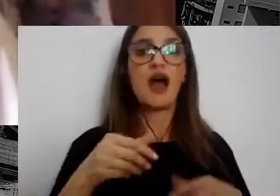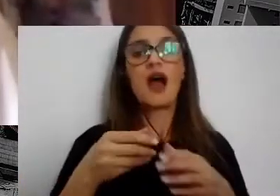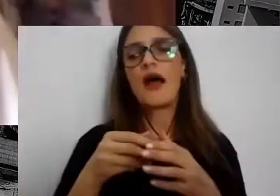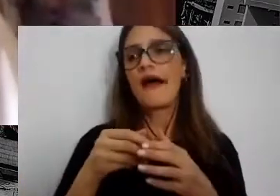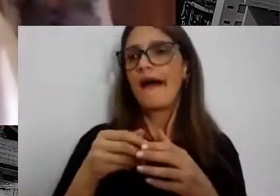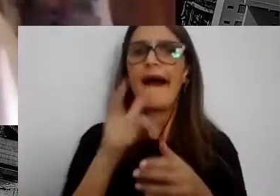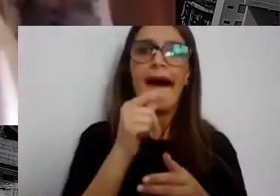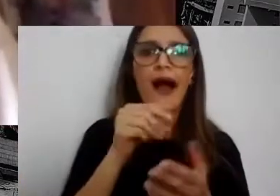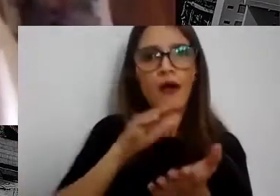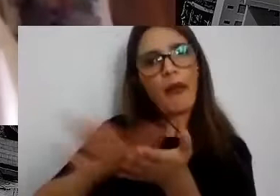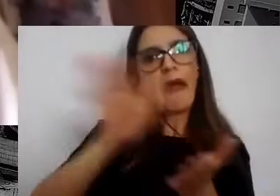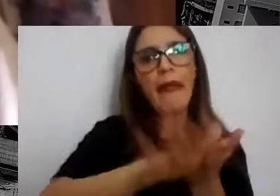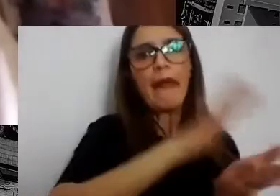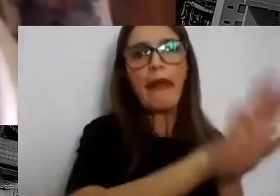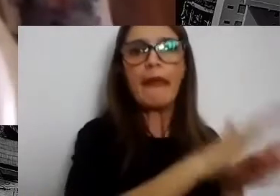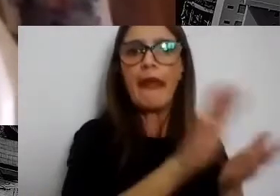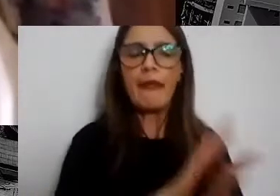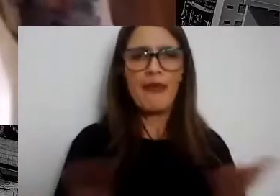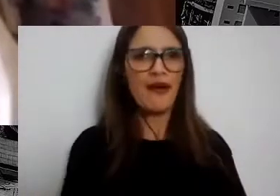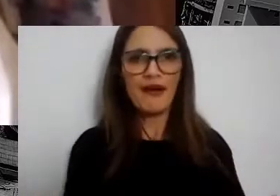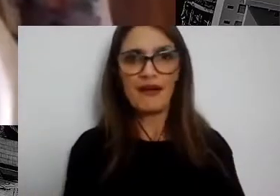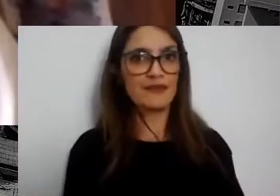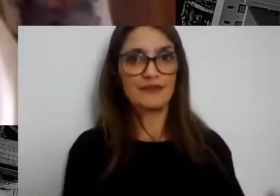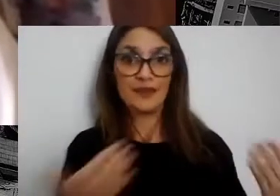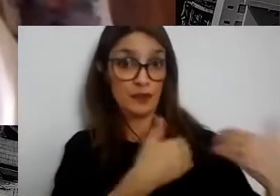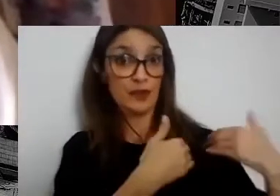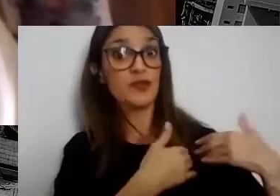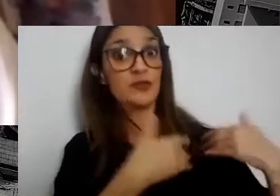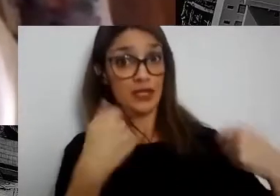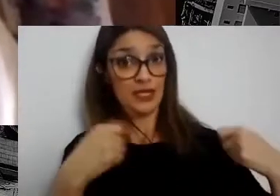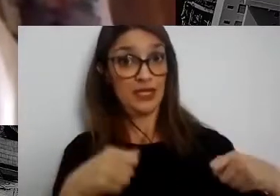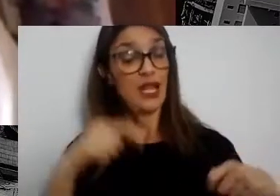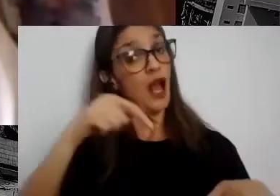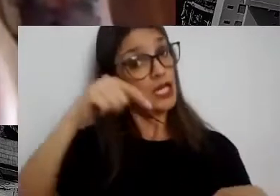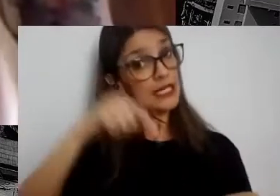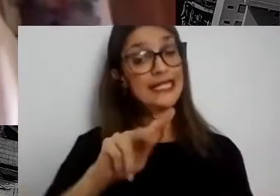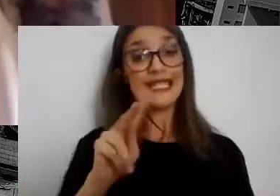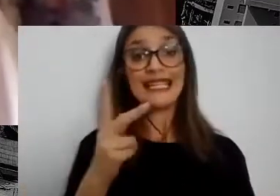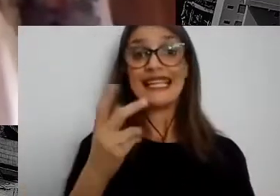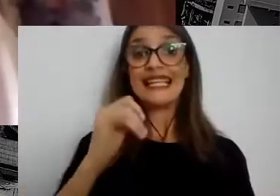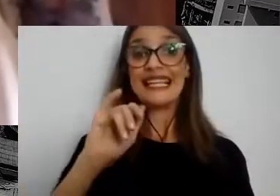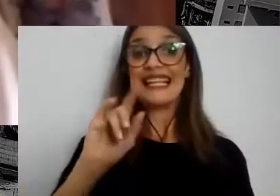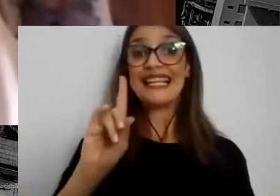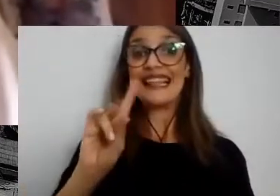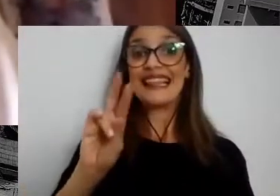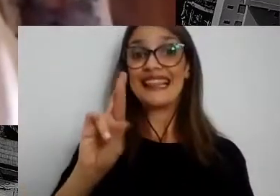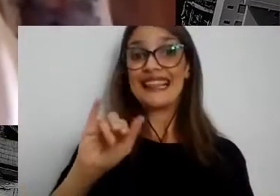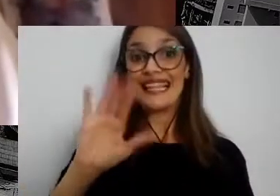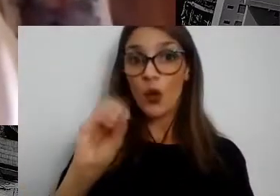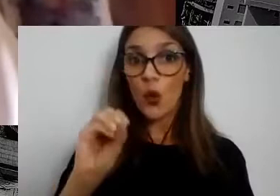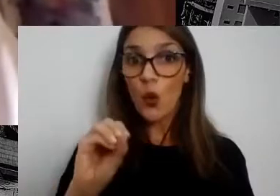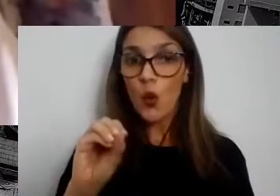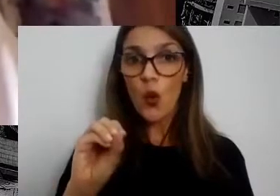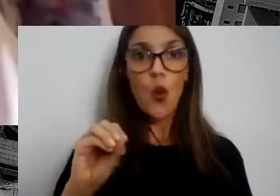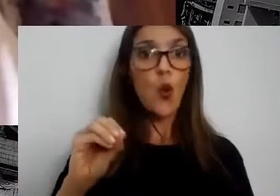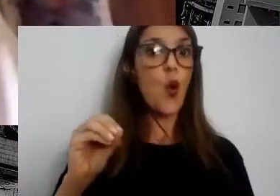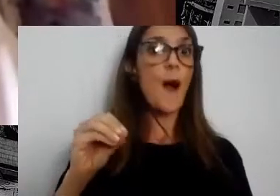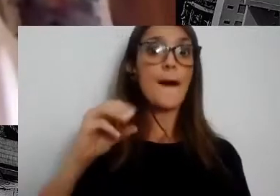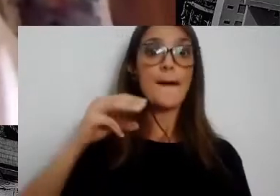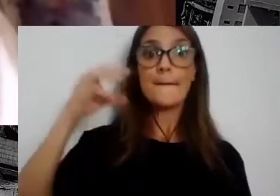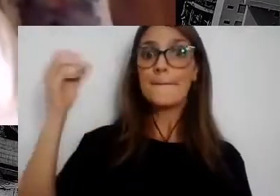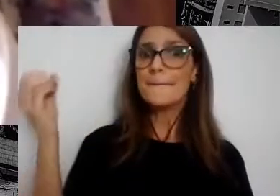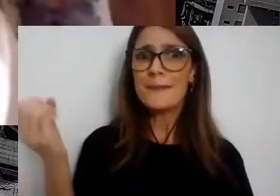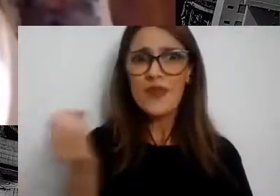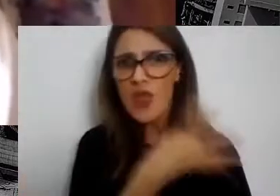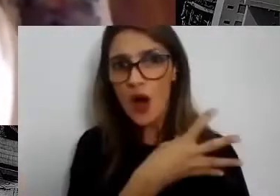uma política de recursos hídricos que eu considero uma das mais modernas do mundo, mas é preciso fazer com que ela